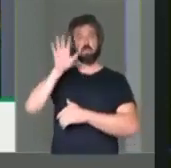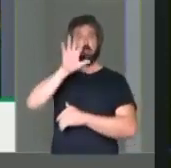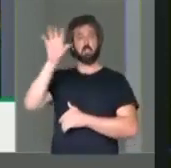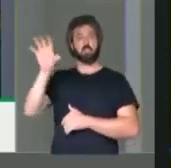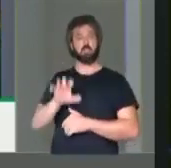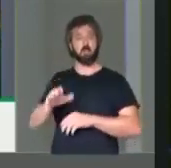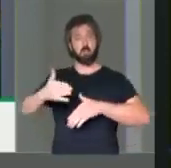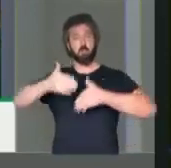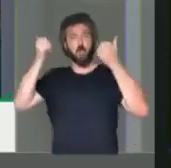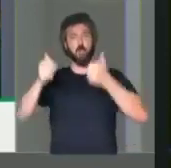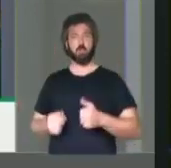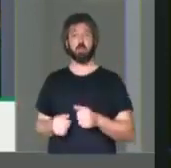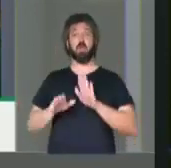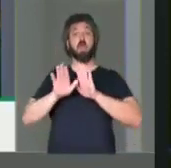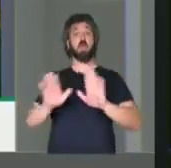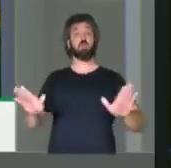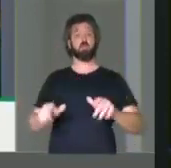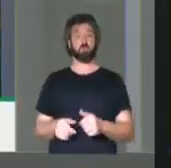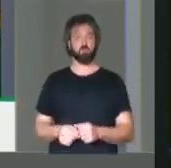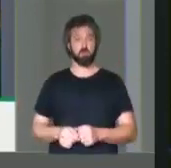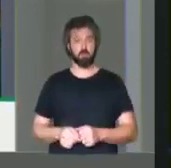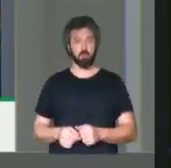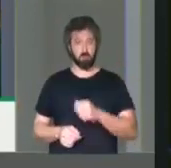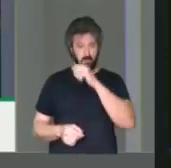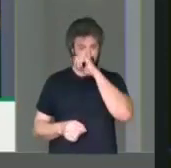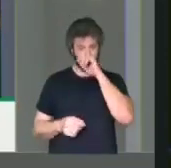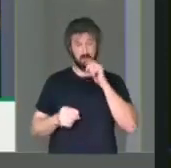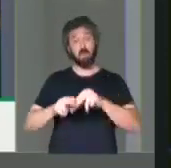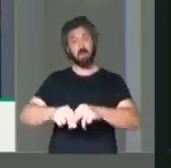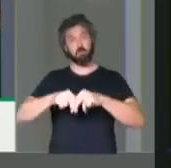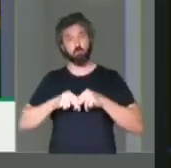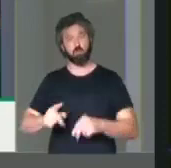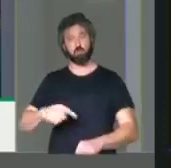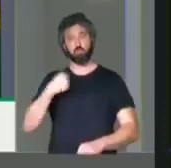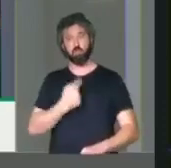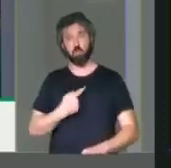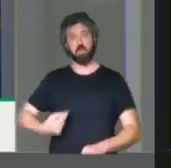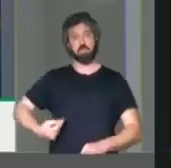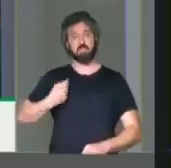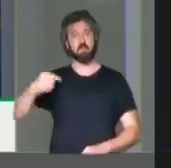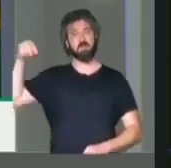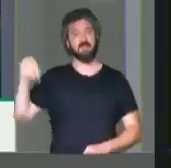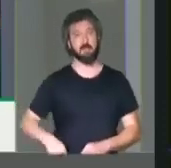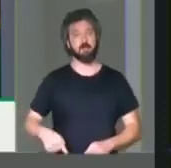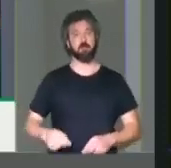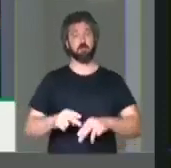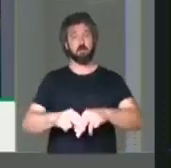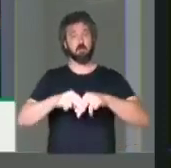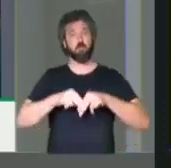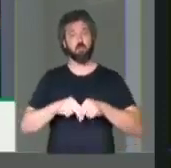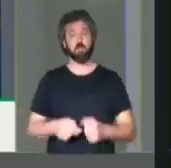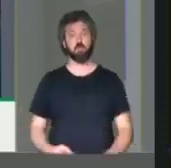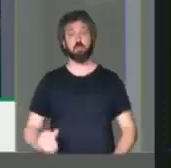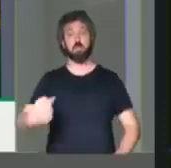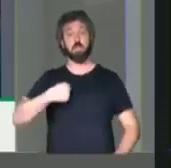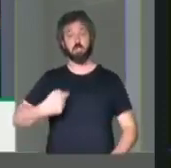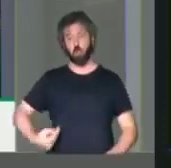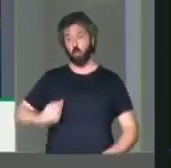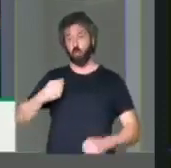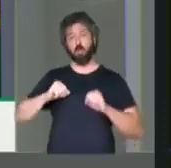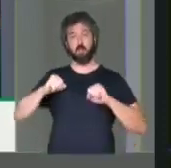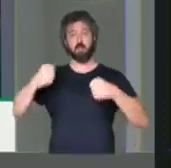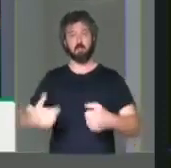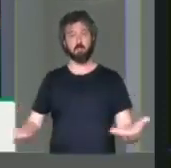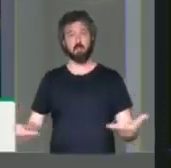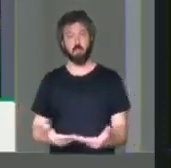regional mais decente. É isso que nós queremos. É para isso que nós estamos aqui. E é por isso que eu estou